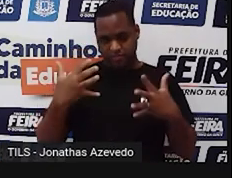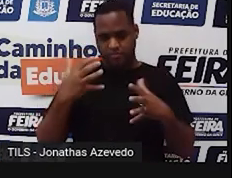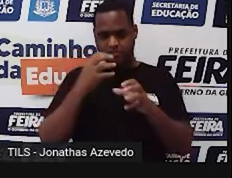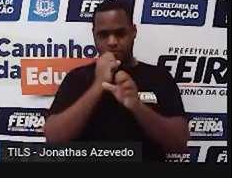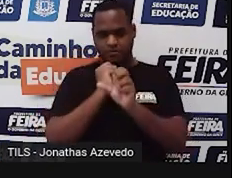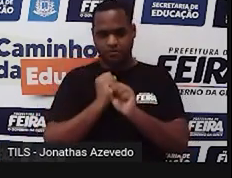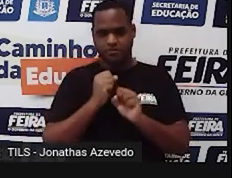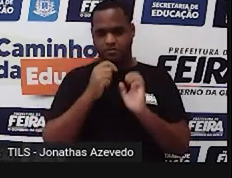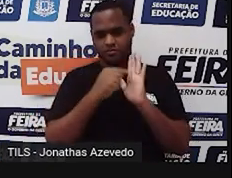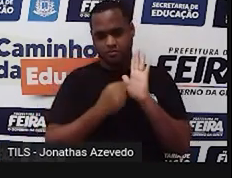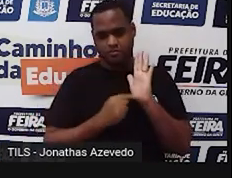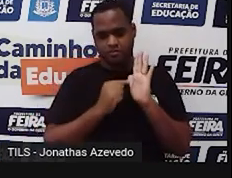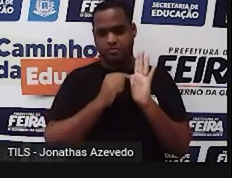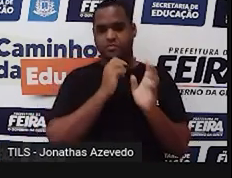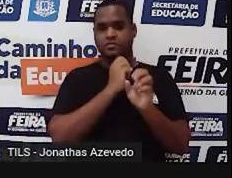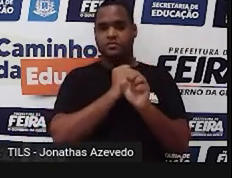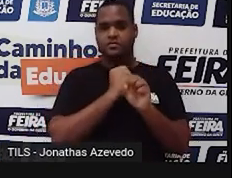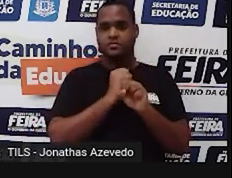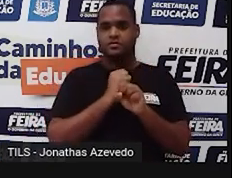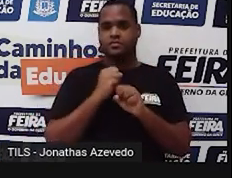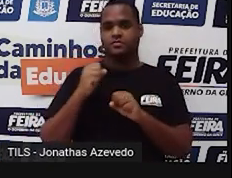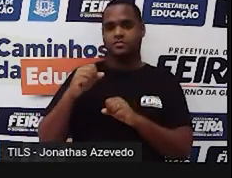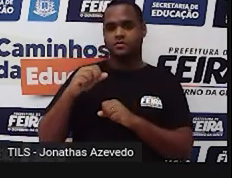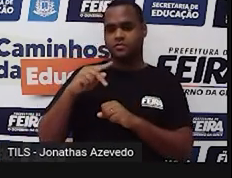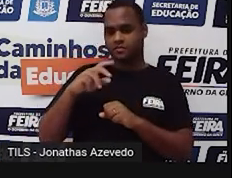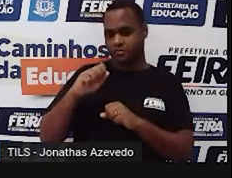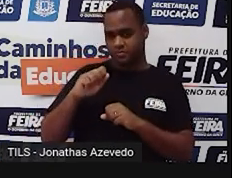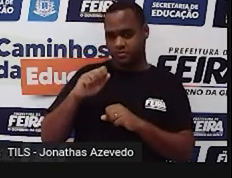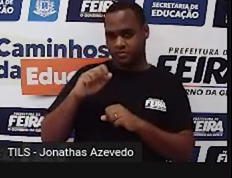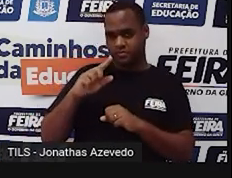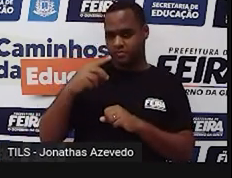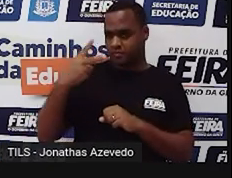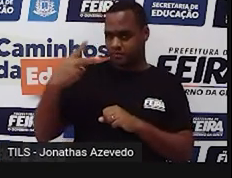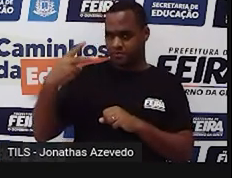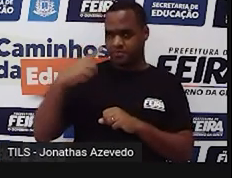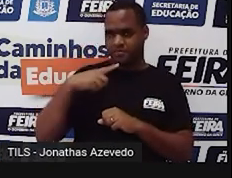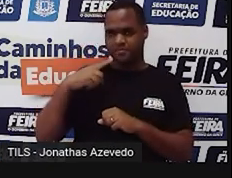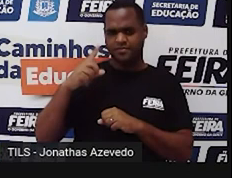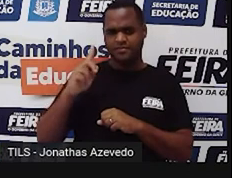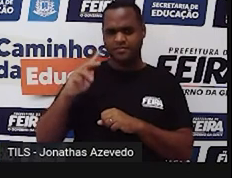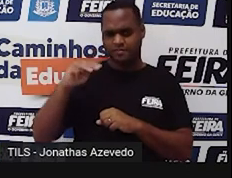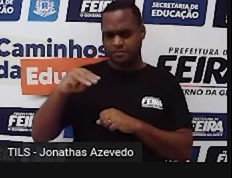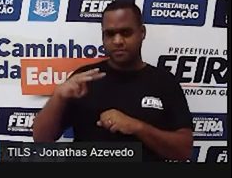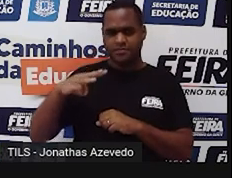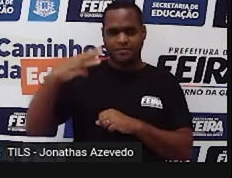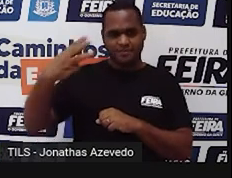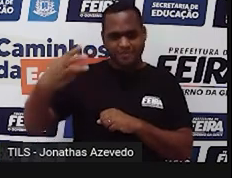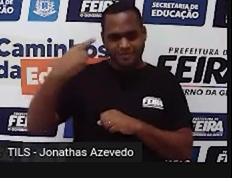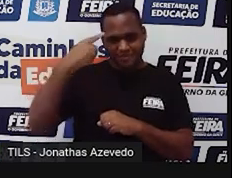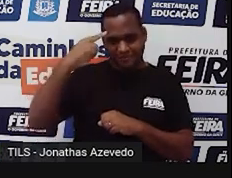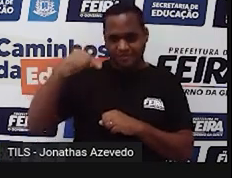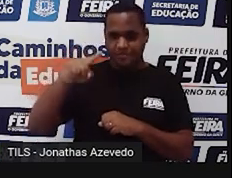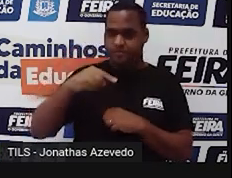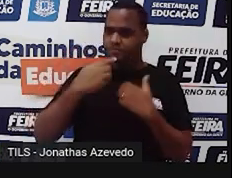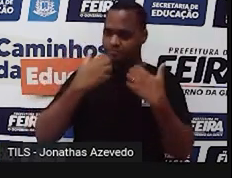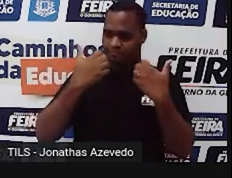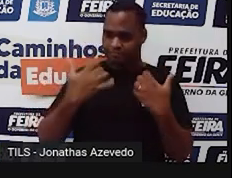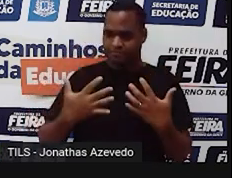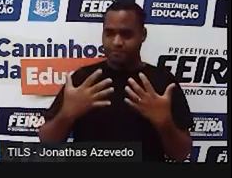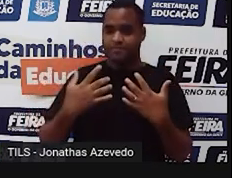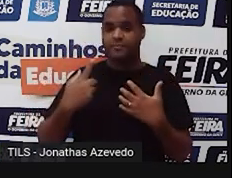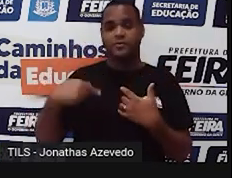com calculadora. Paulo Afonso 2, pegando quilômetro cúbico, está em quilômetro cúbico, e a gente vai